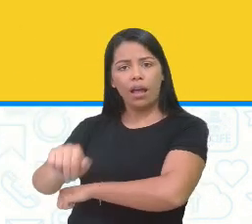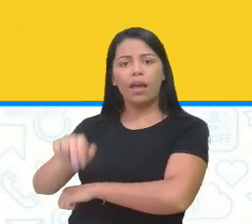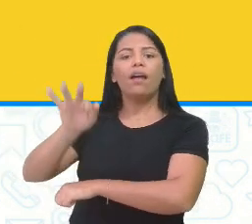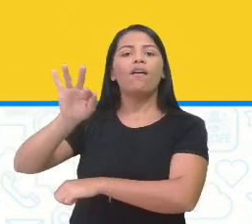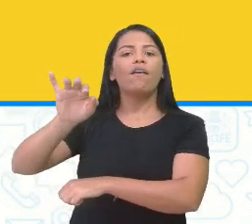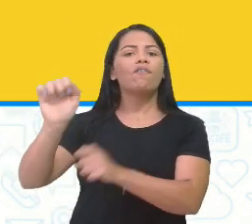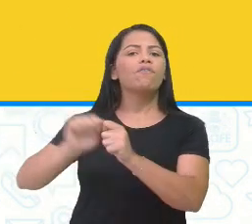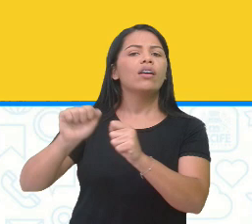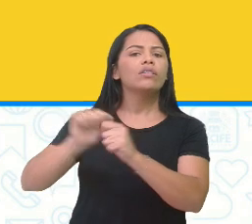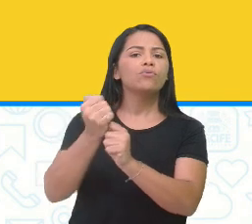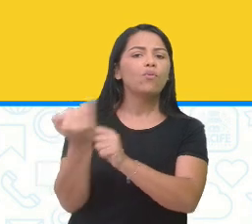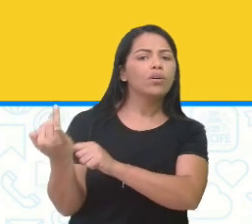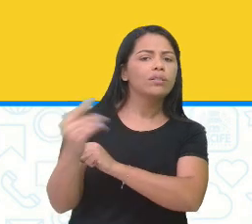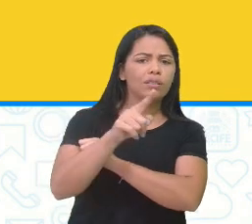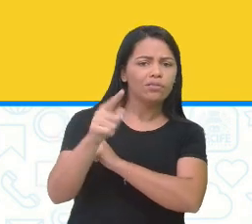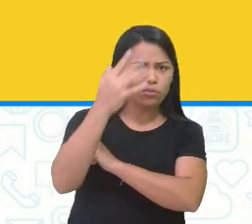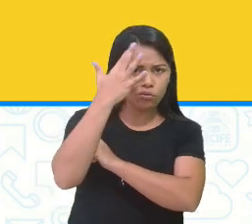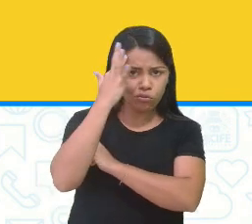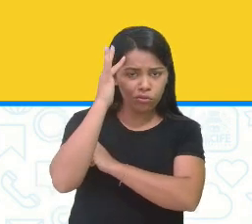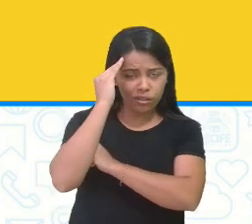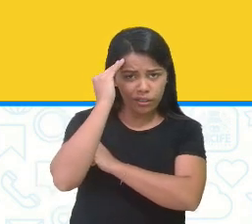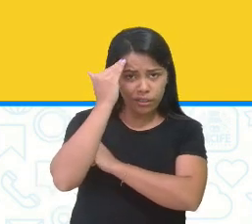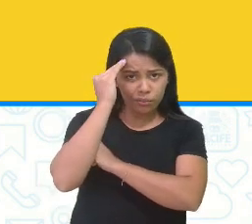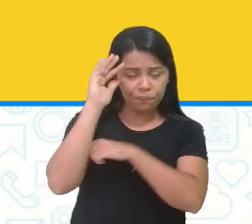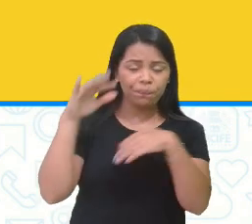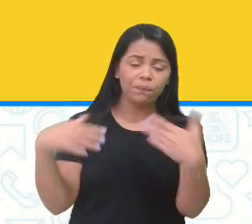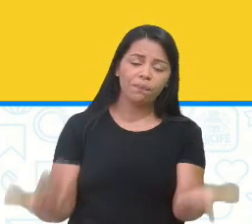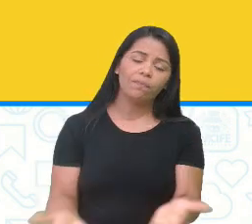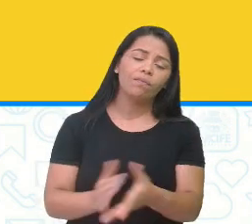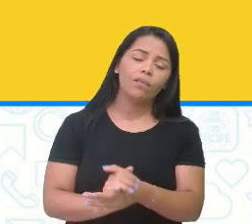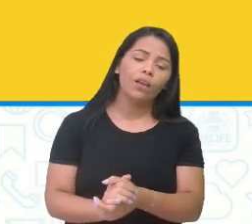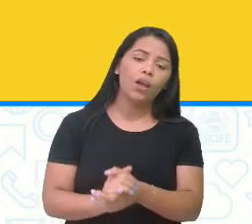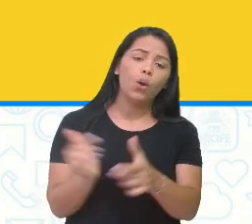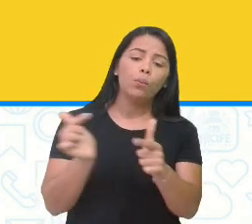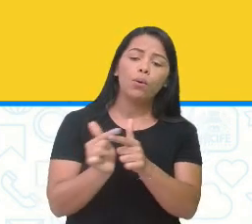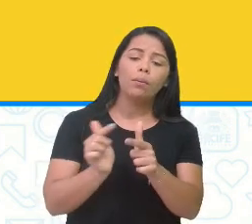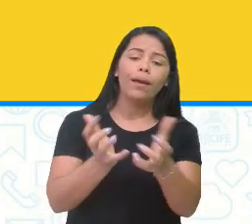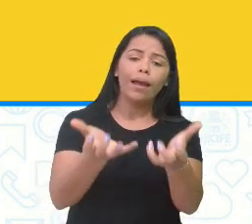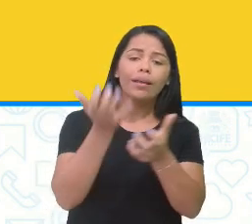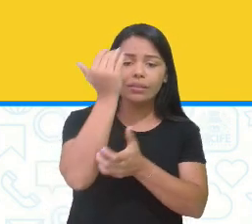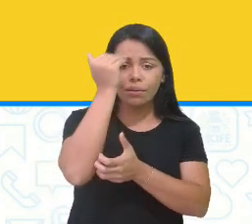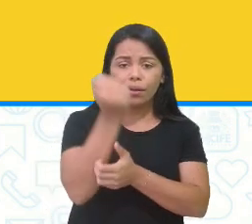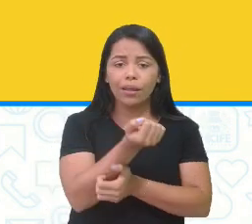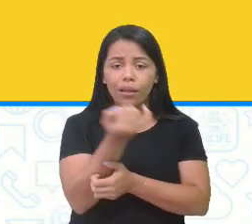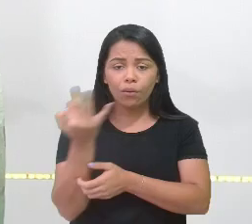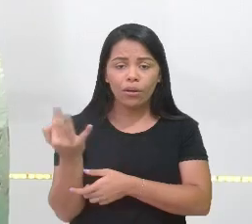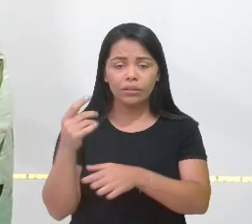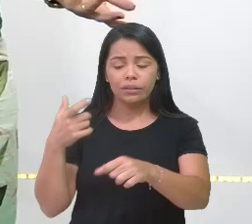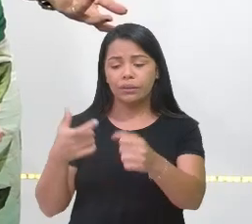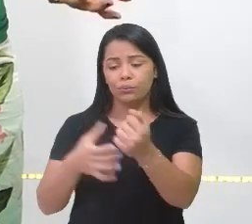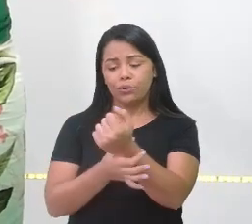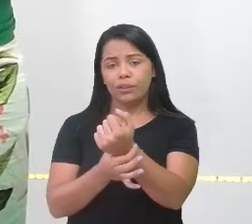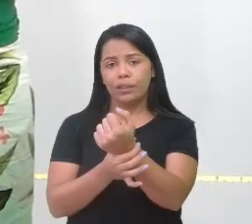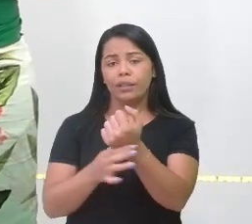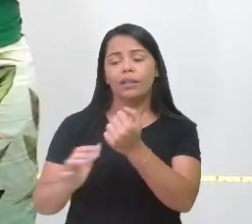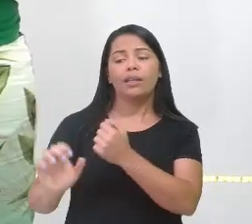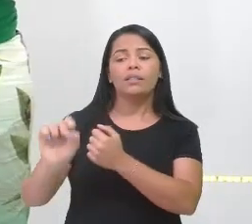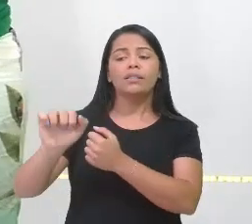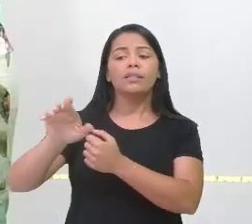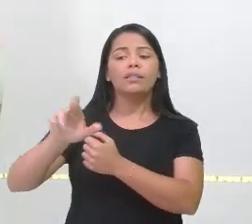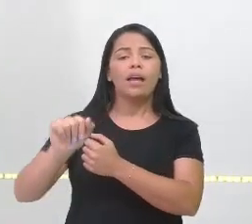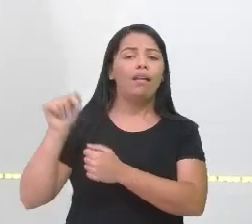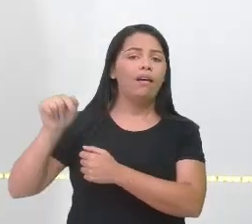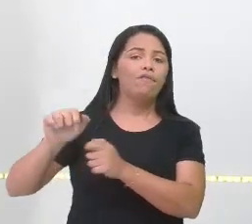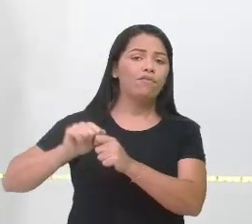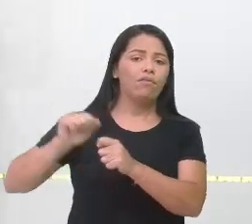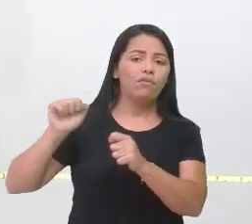E aí, conseguiram entender? O problema tá querendo saber quantas pulseiras Sara fez. Aí você vai dizer,